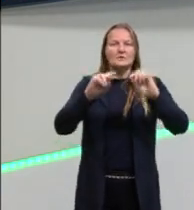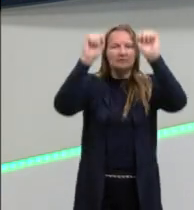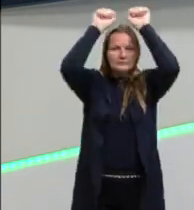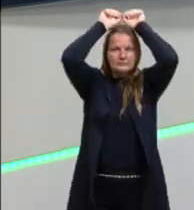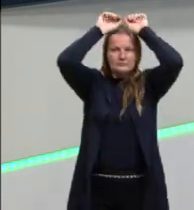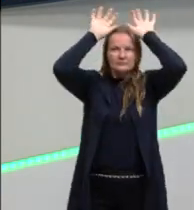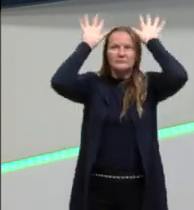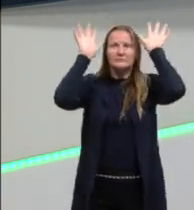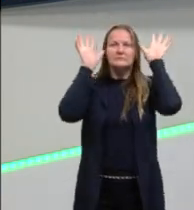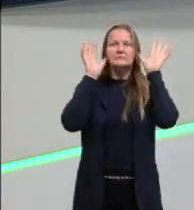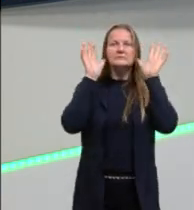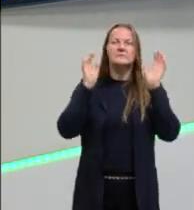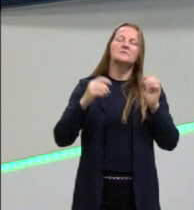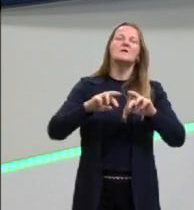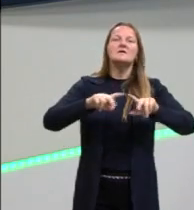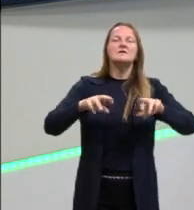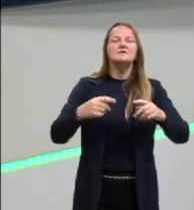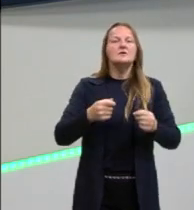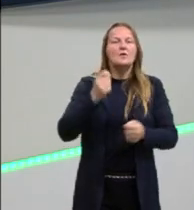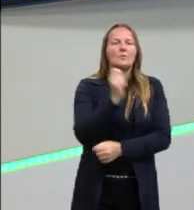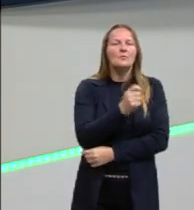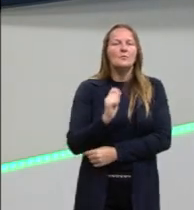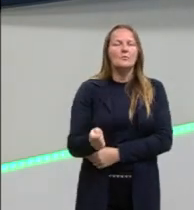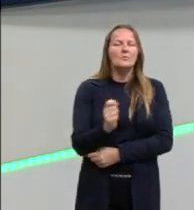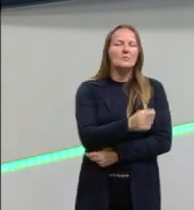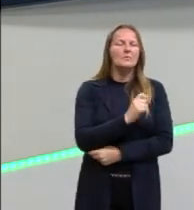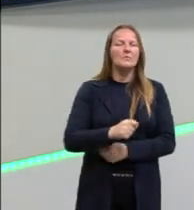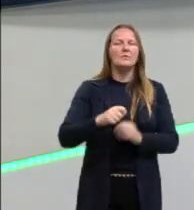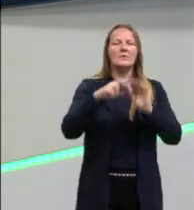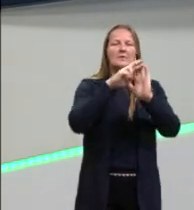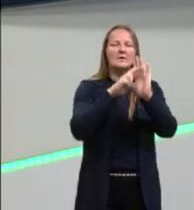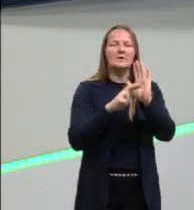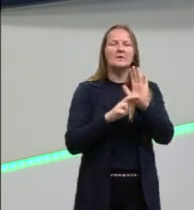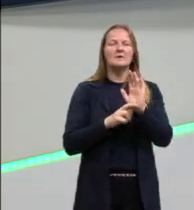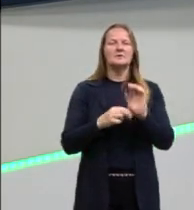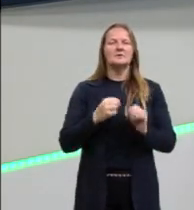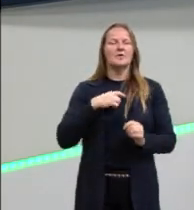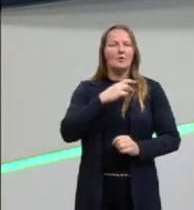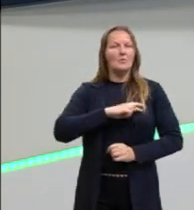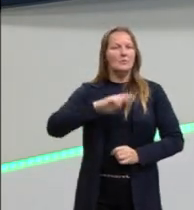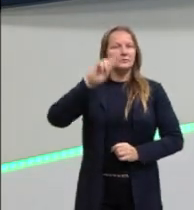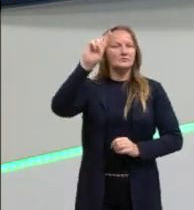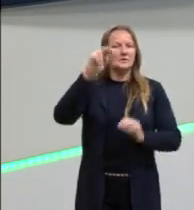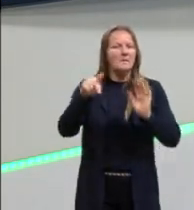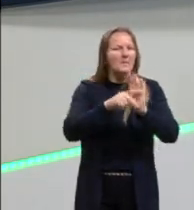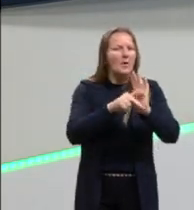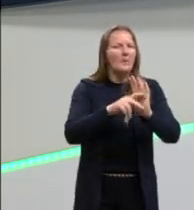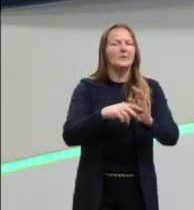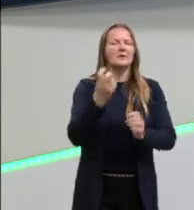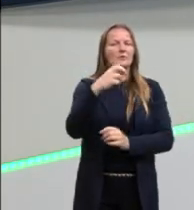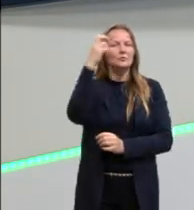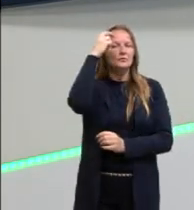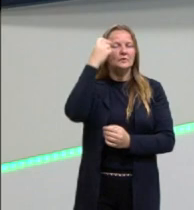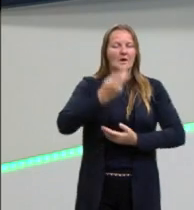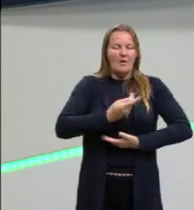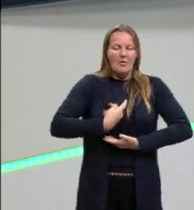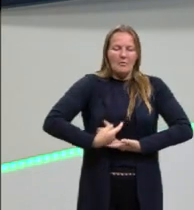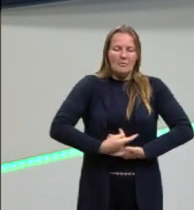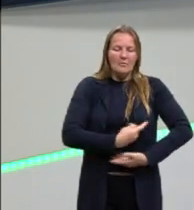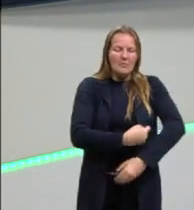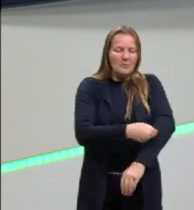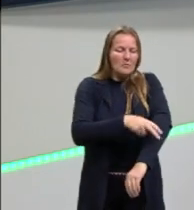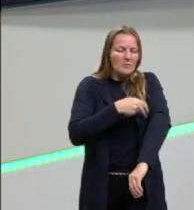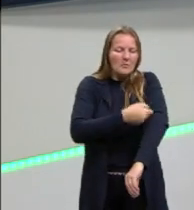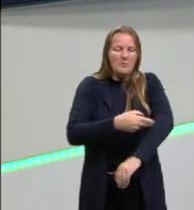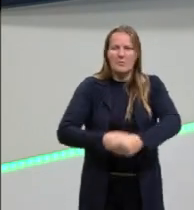referente aos rituais, referente à religiosidade. Ela está presente na pintura corporal, que